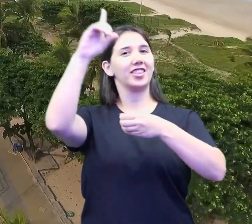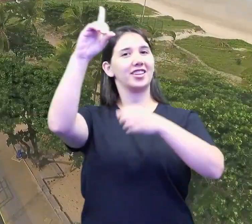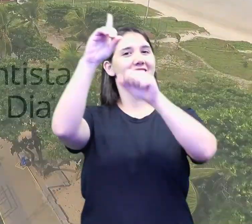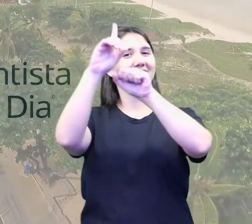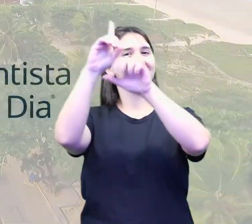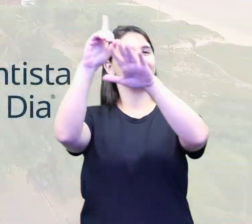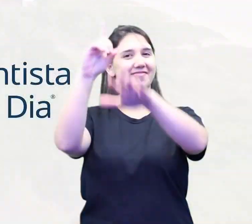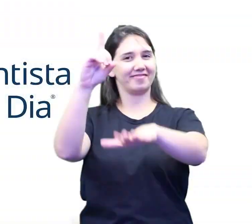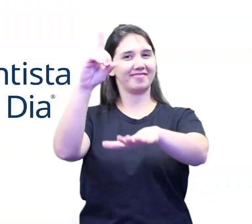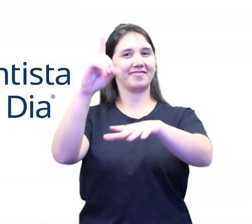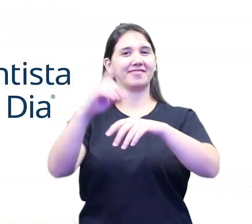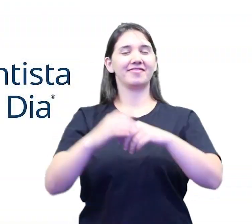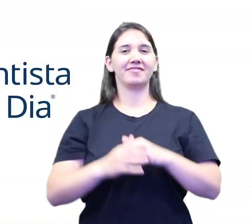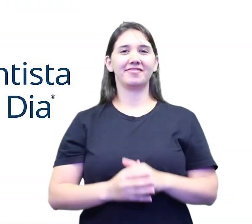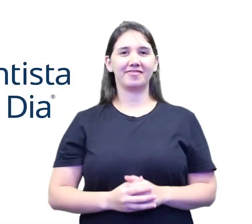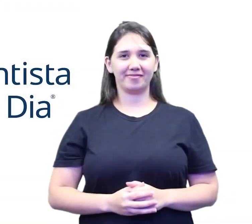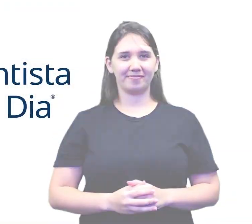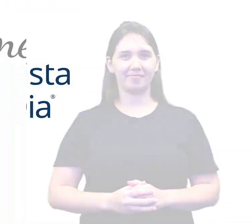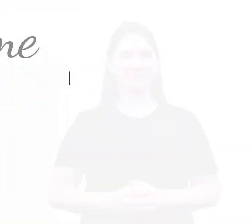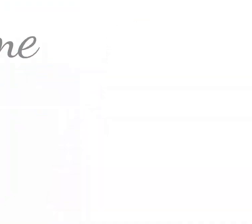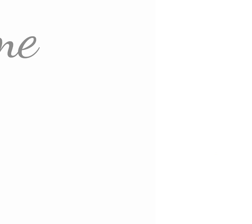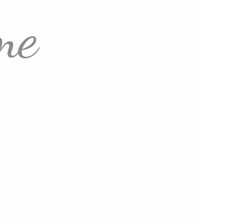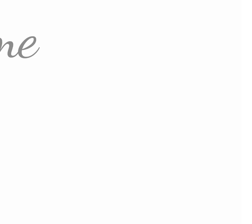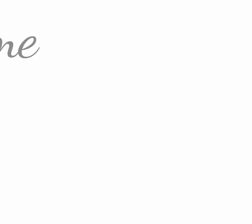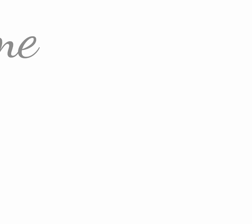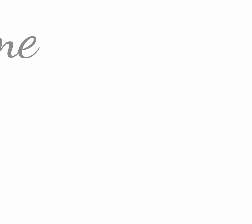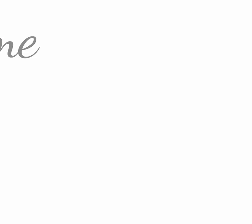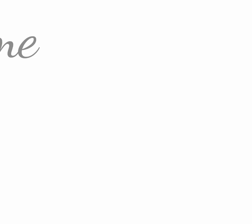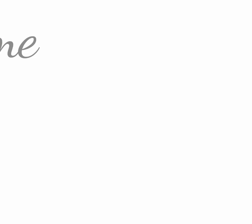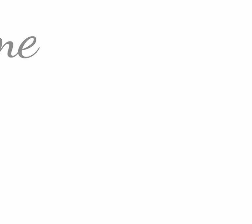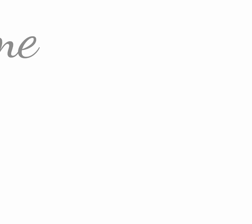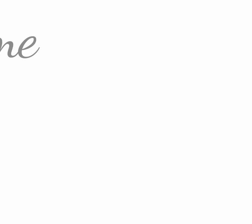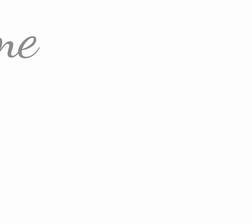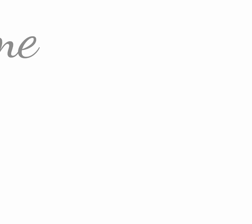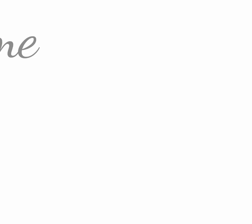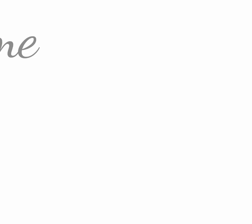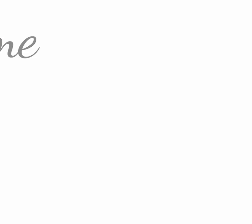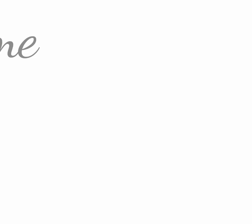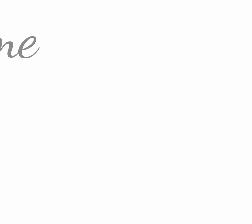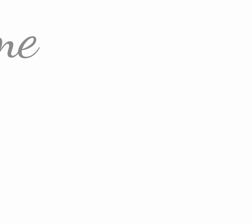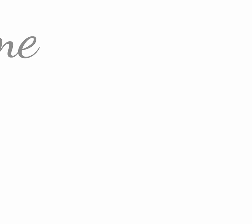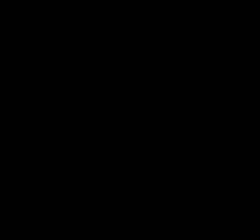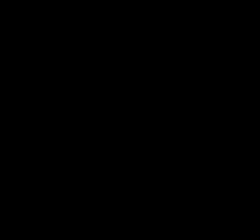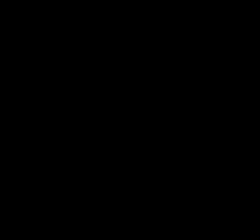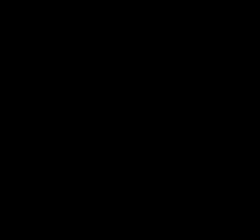abençoe. E agora eu os abençoe.